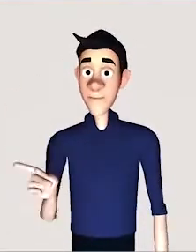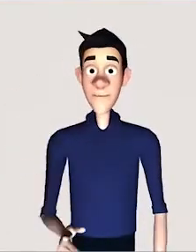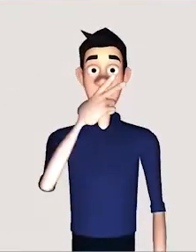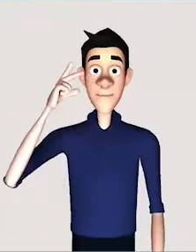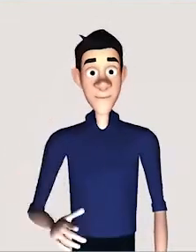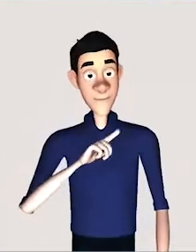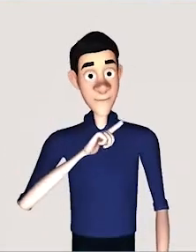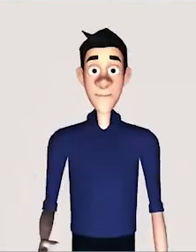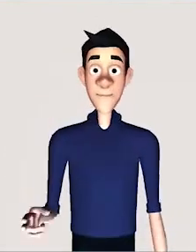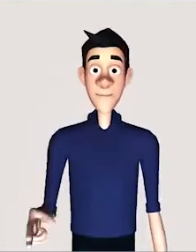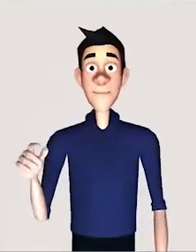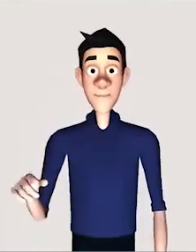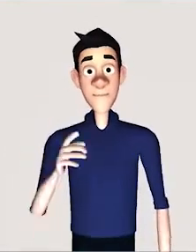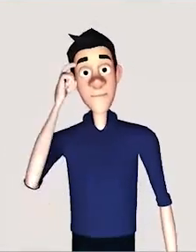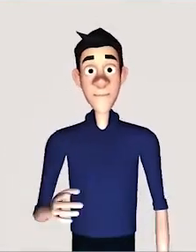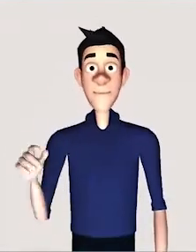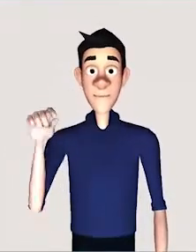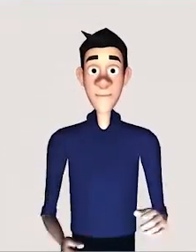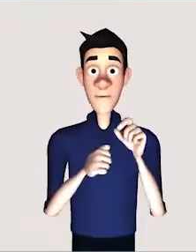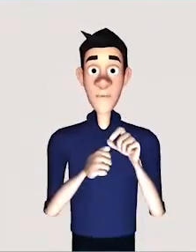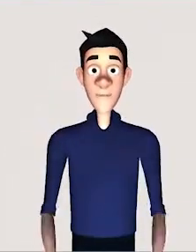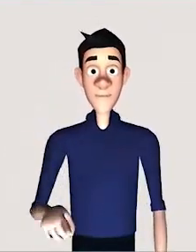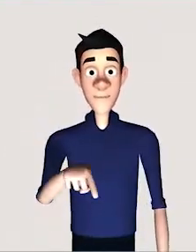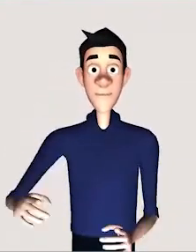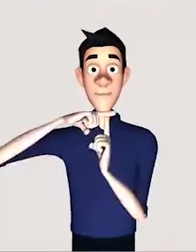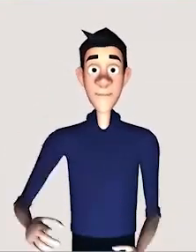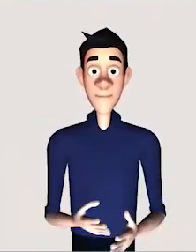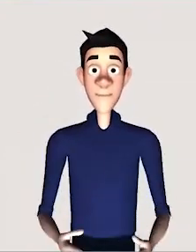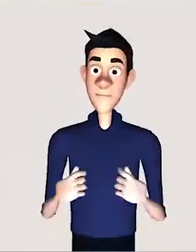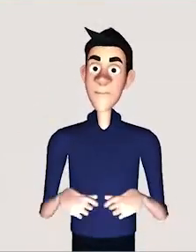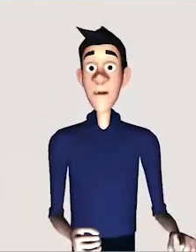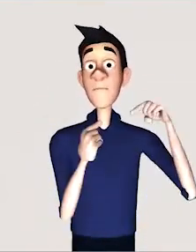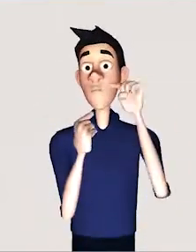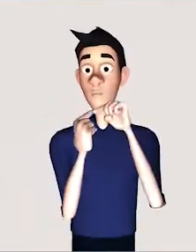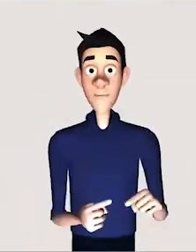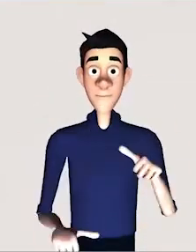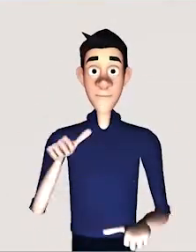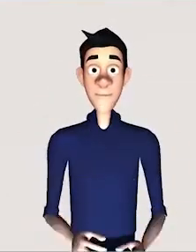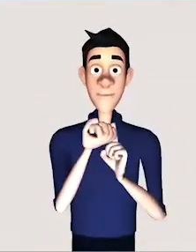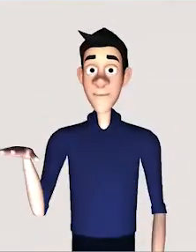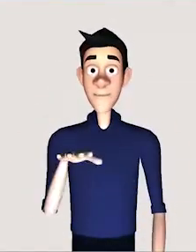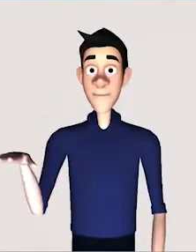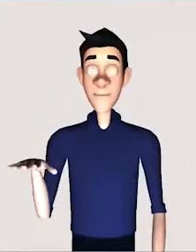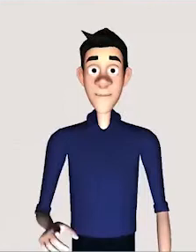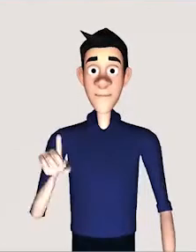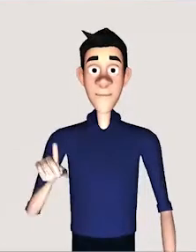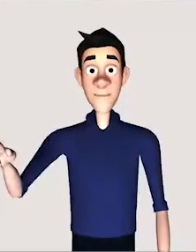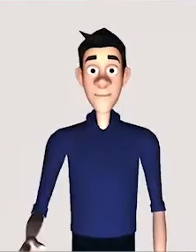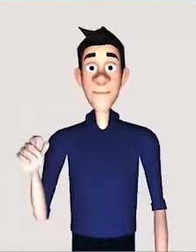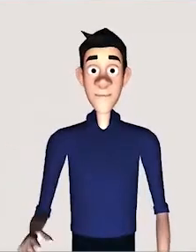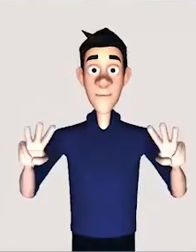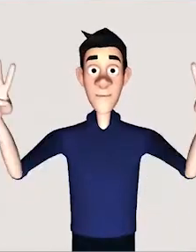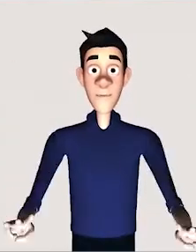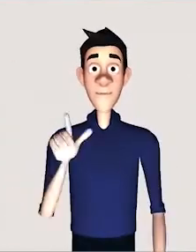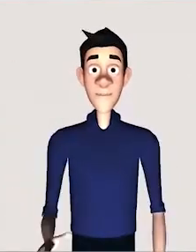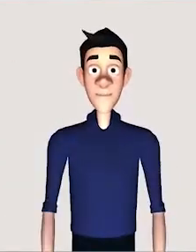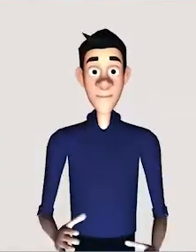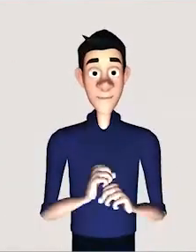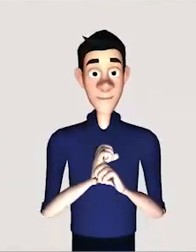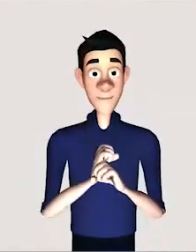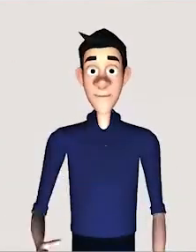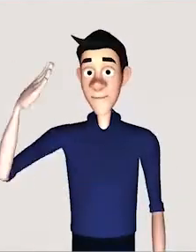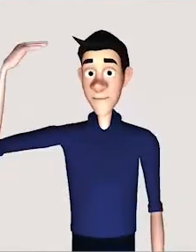ganhe mais renome ou coisas do tipo, mas para que essa realidade do nosso entorno se torne melhor